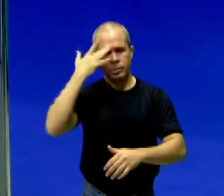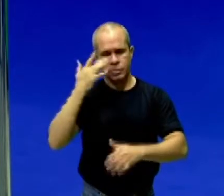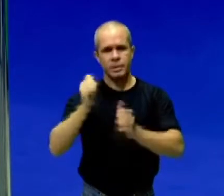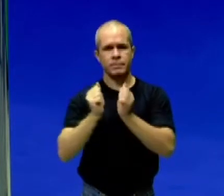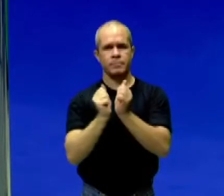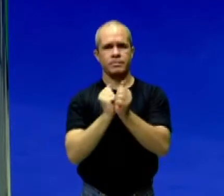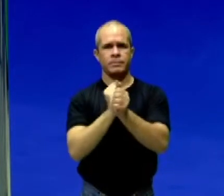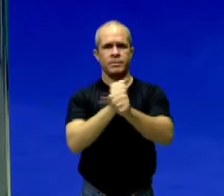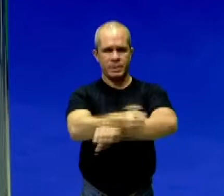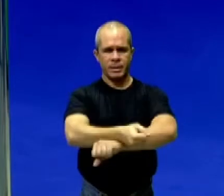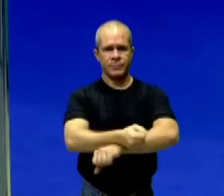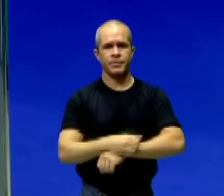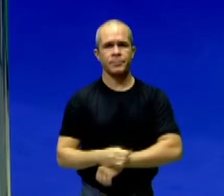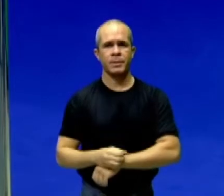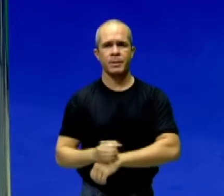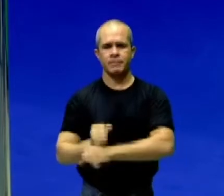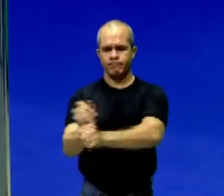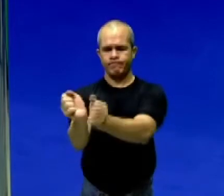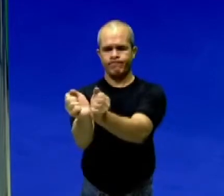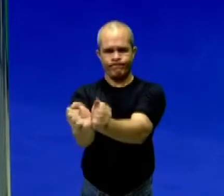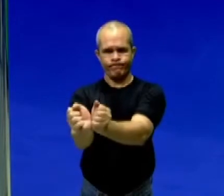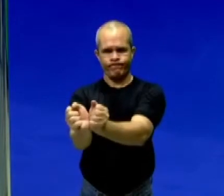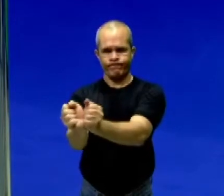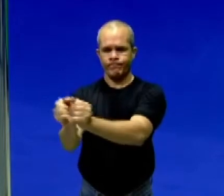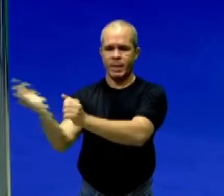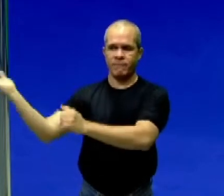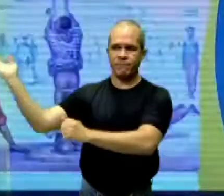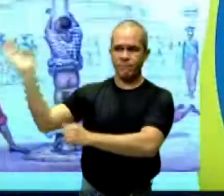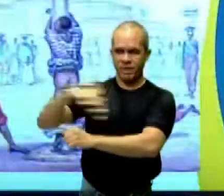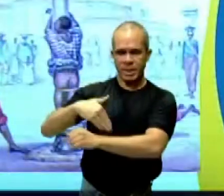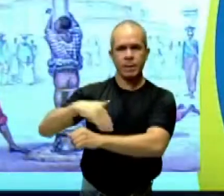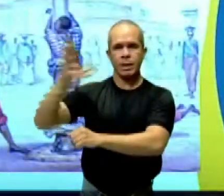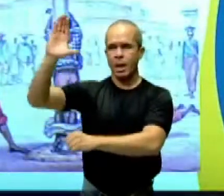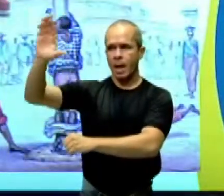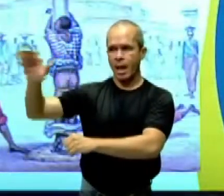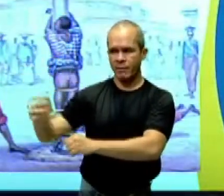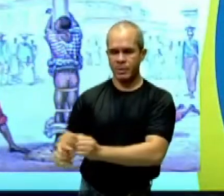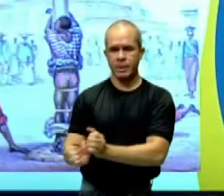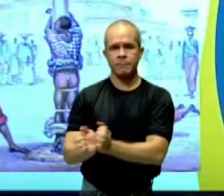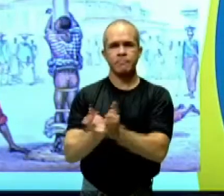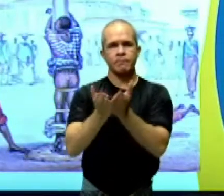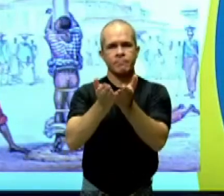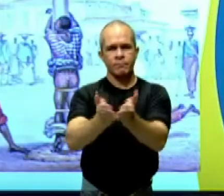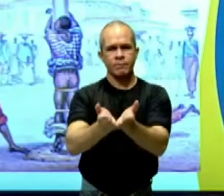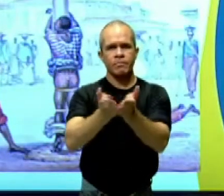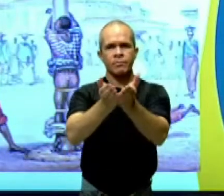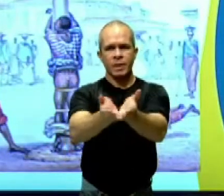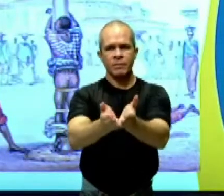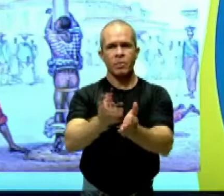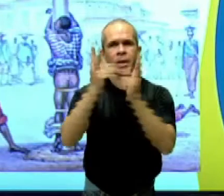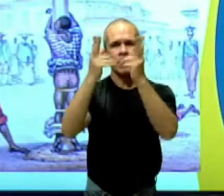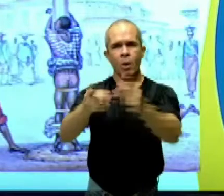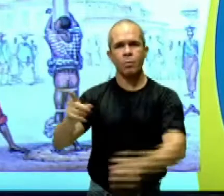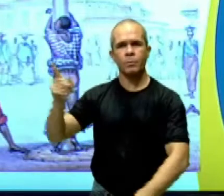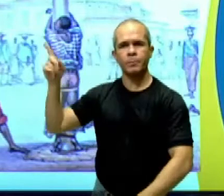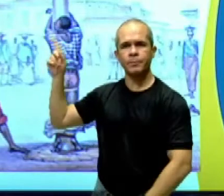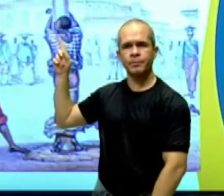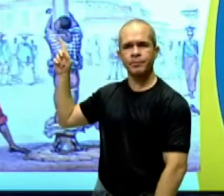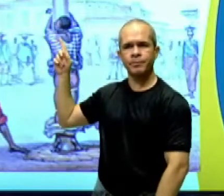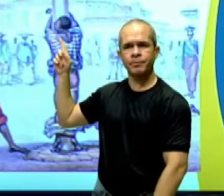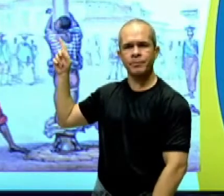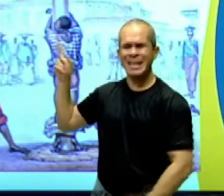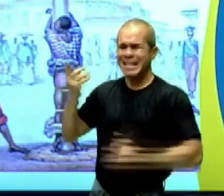trazidos à força através de navios negreiros, como nós podemos ver nesta imagem, contra a vontade deles